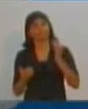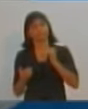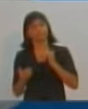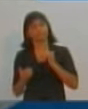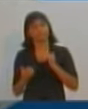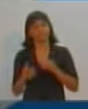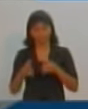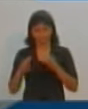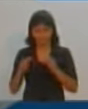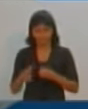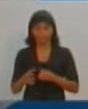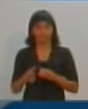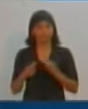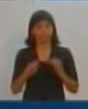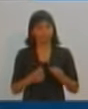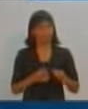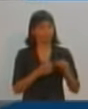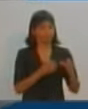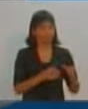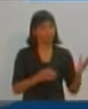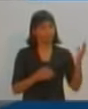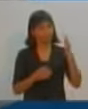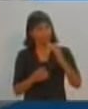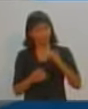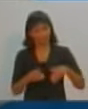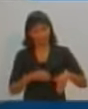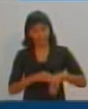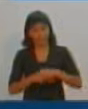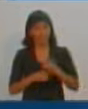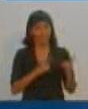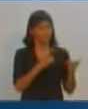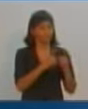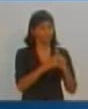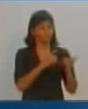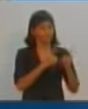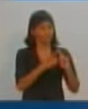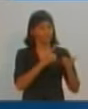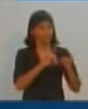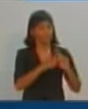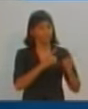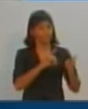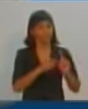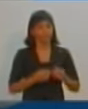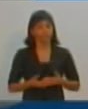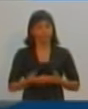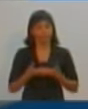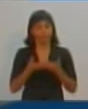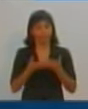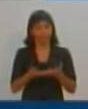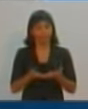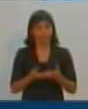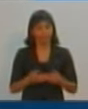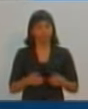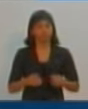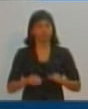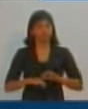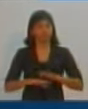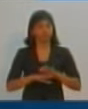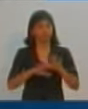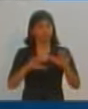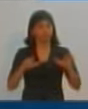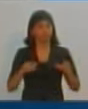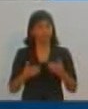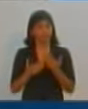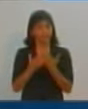para onde ele jamais deveria ter saído, que é a Avenida Washington Luiz. E nós vamos apoiar todas as escolas à medida do